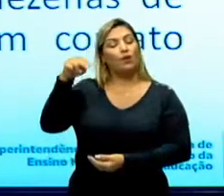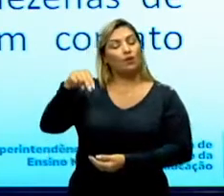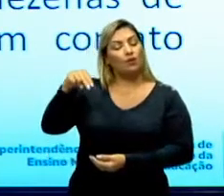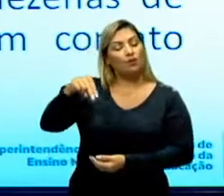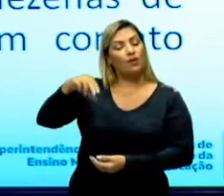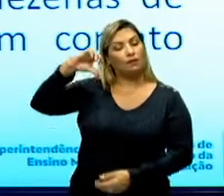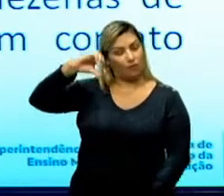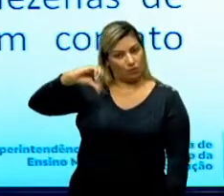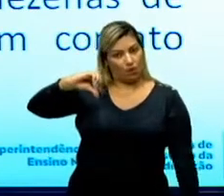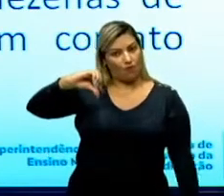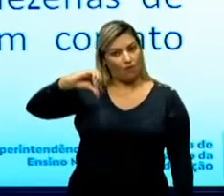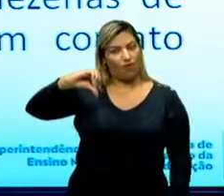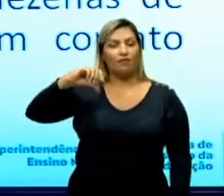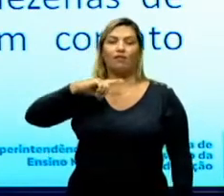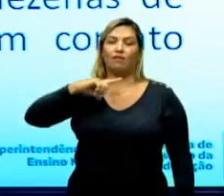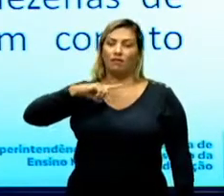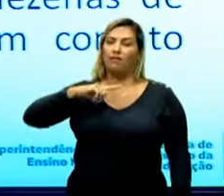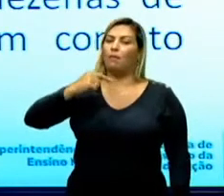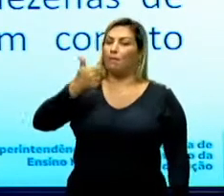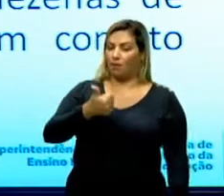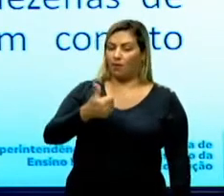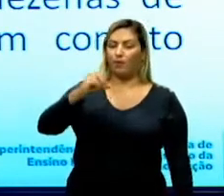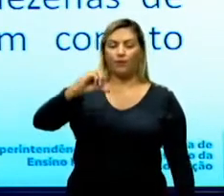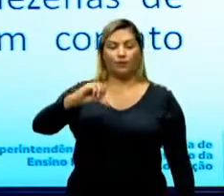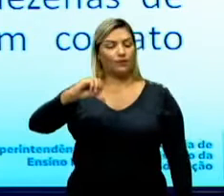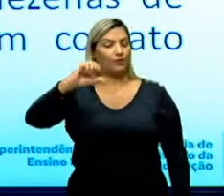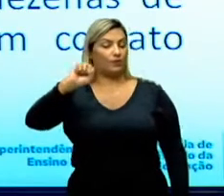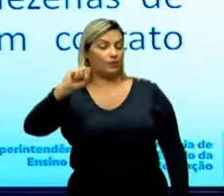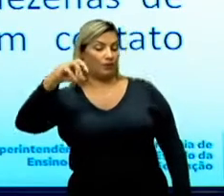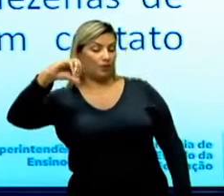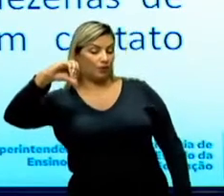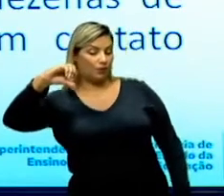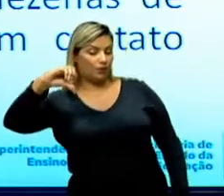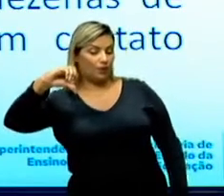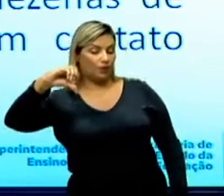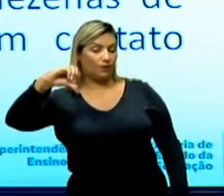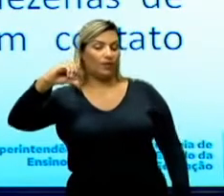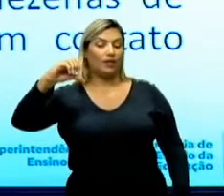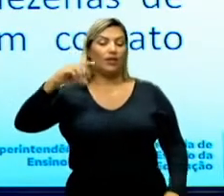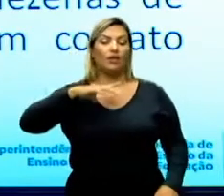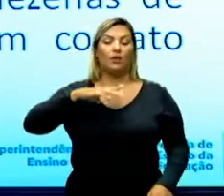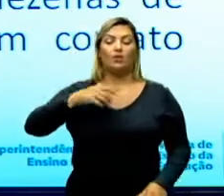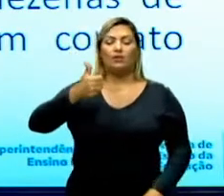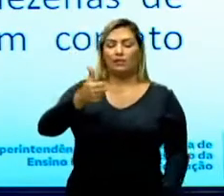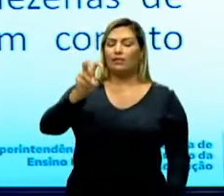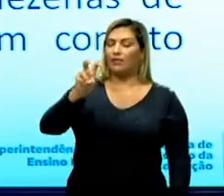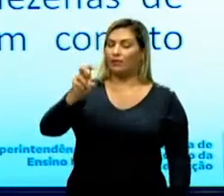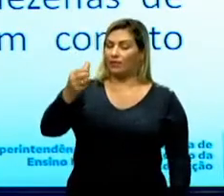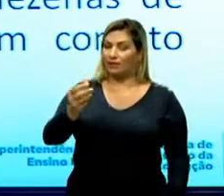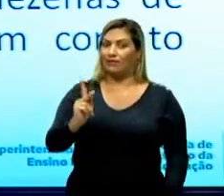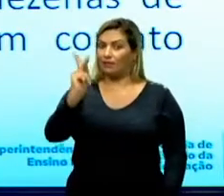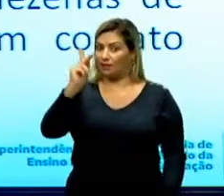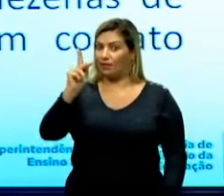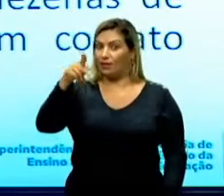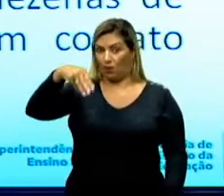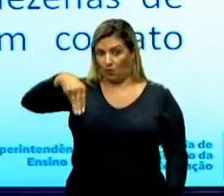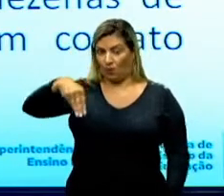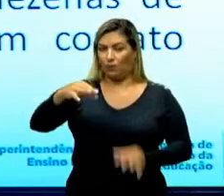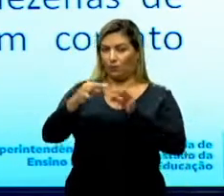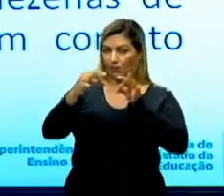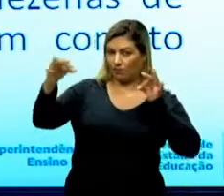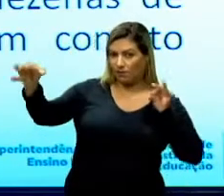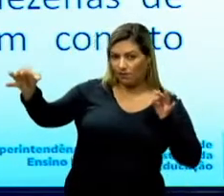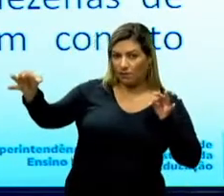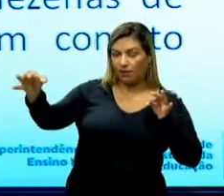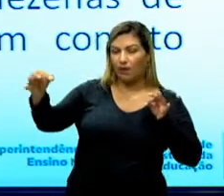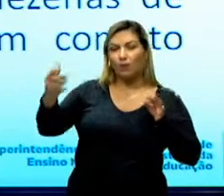de novembro de 1989, os 156 quilômetros de extensão,